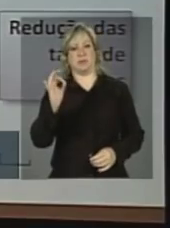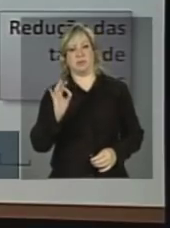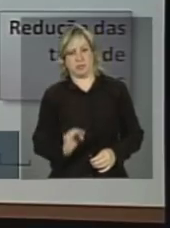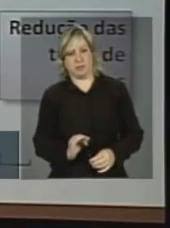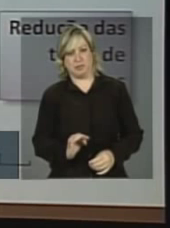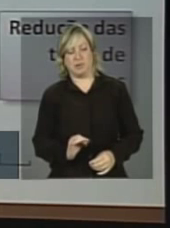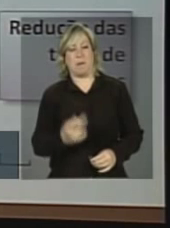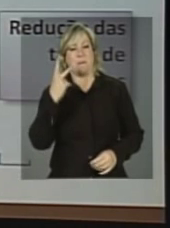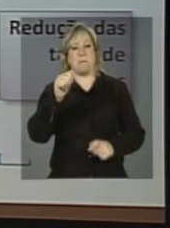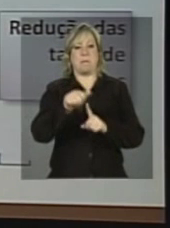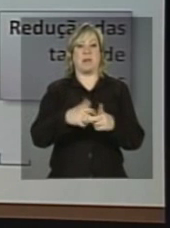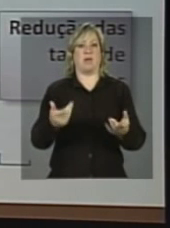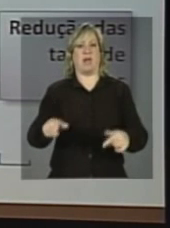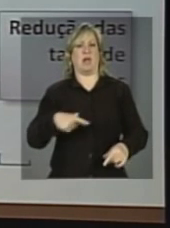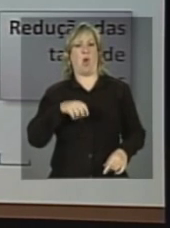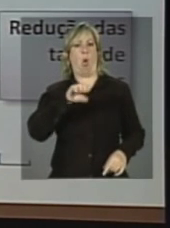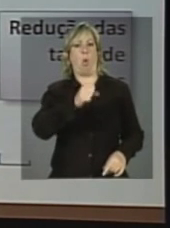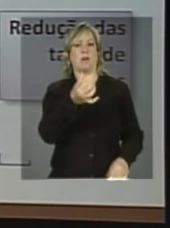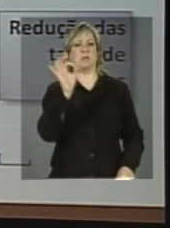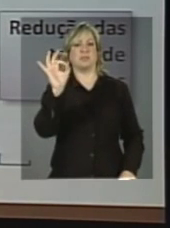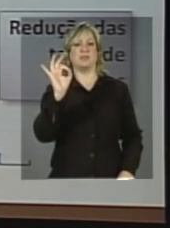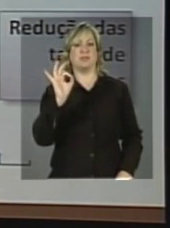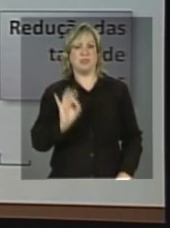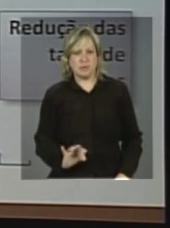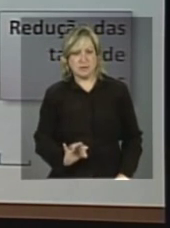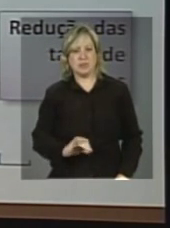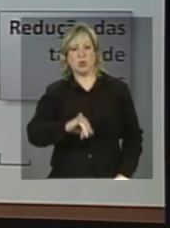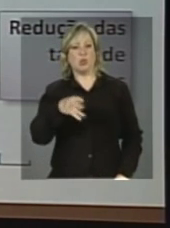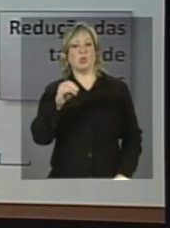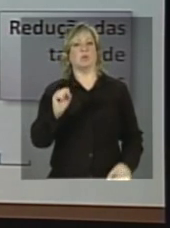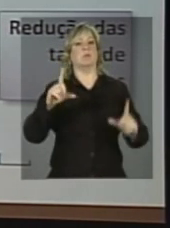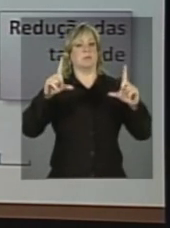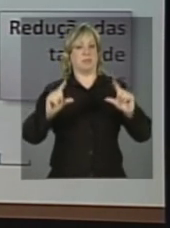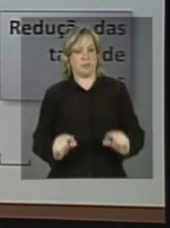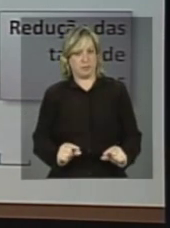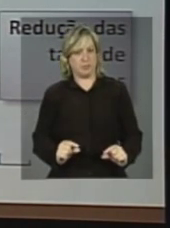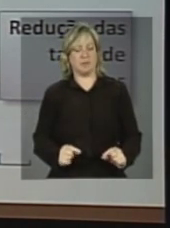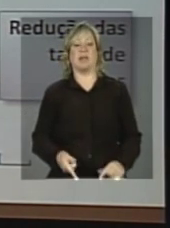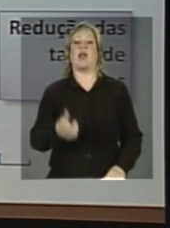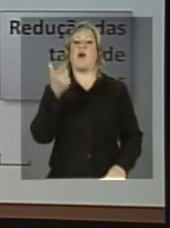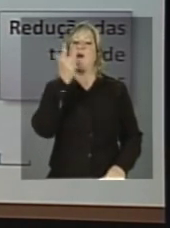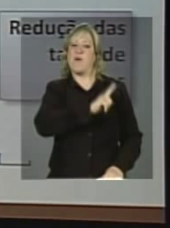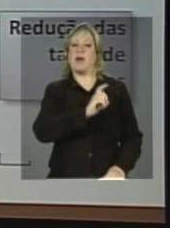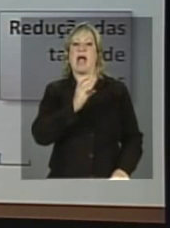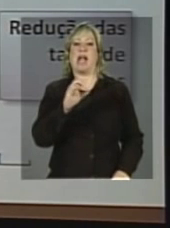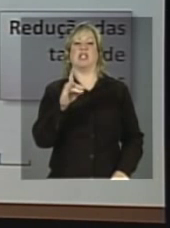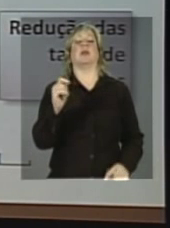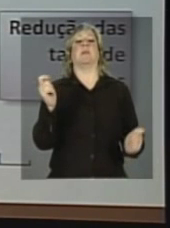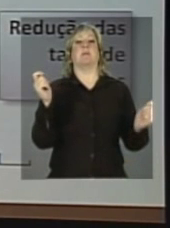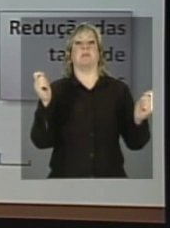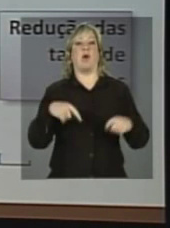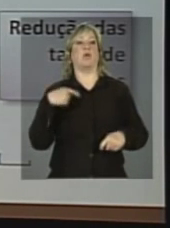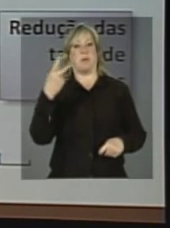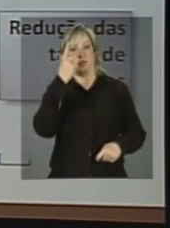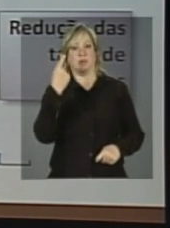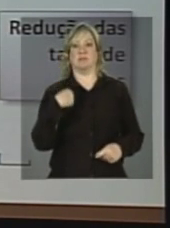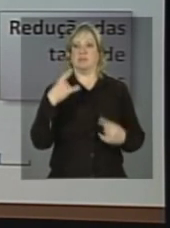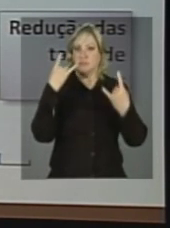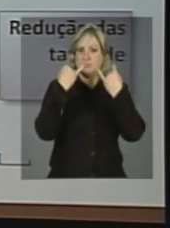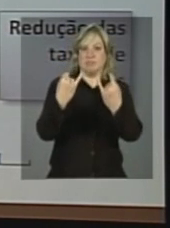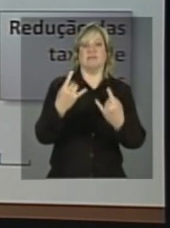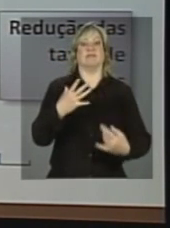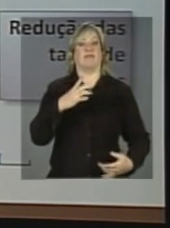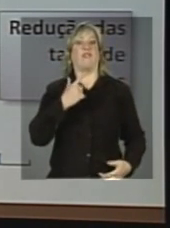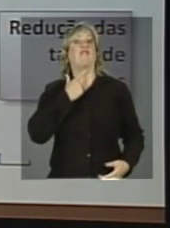86% na taxa de juros, tornando o crédito absolutamente apetecível, atraente